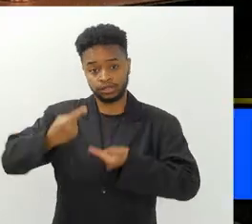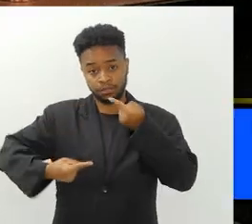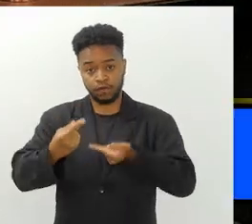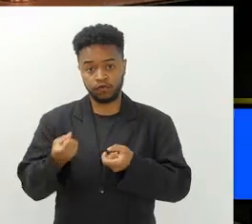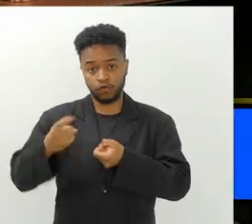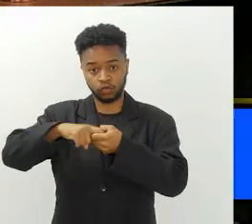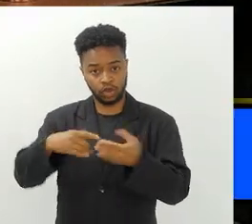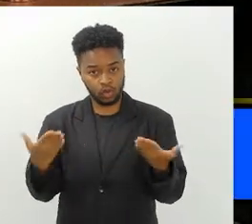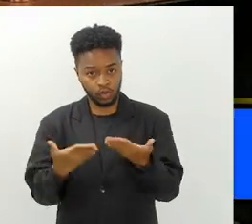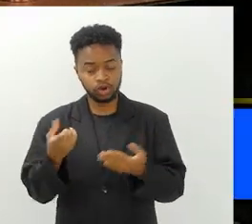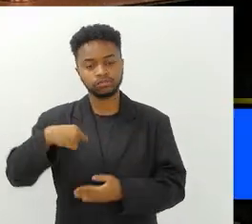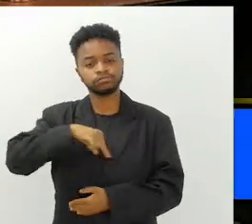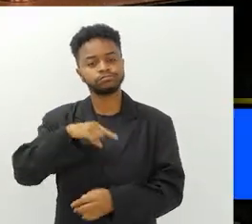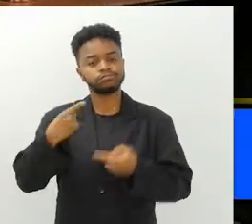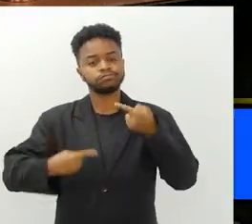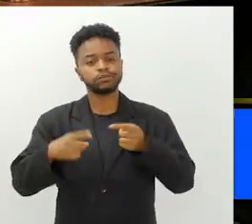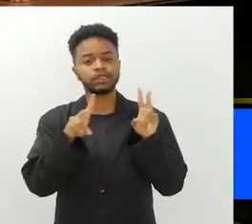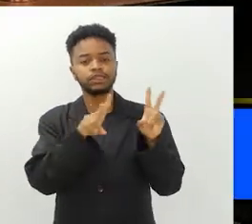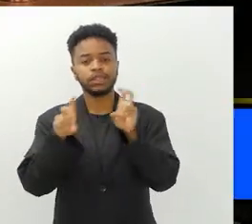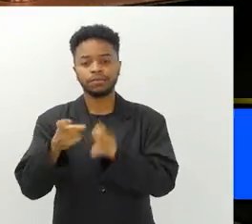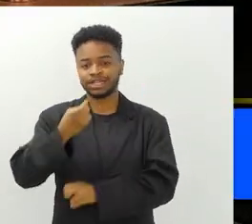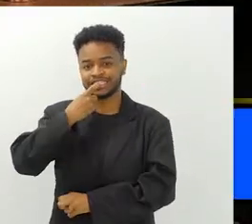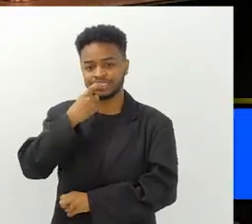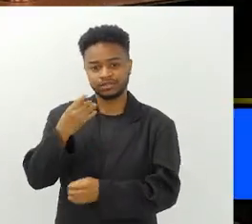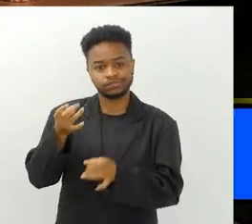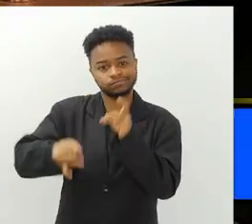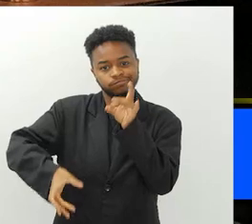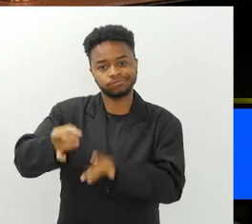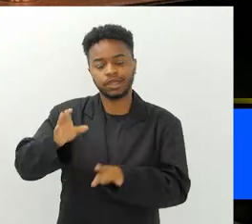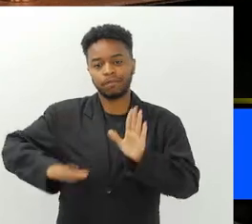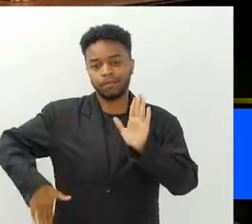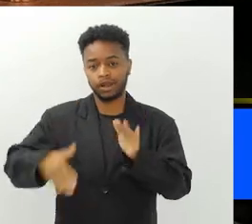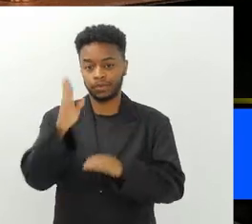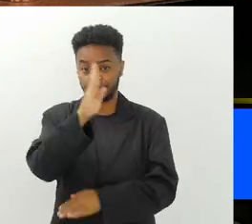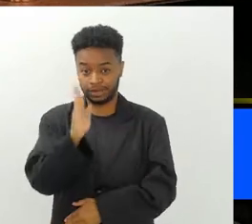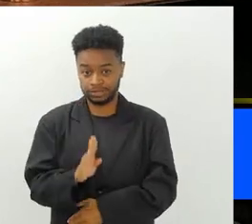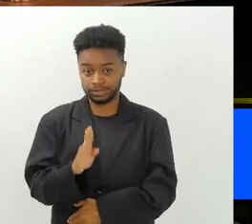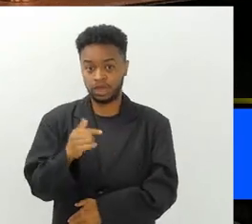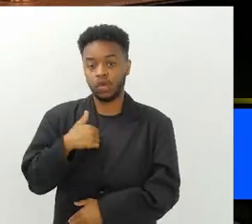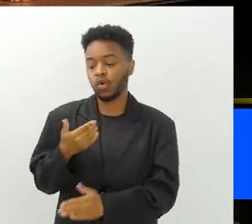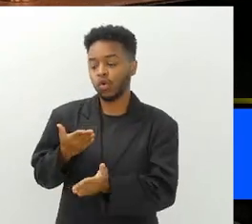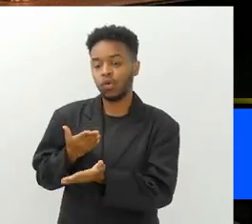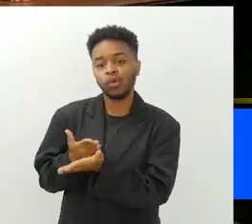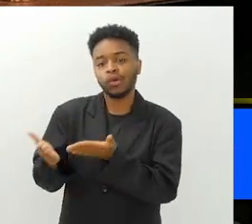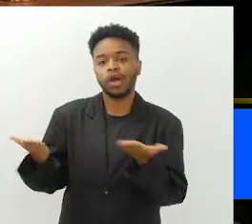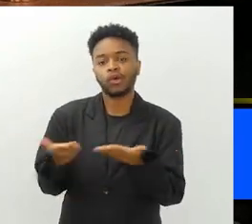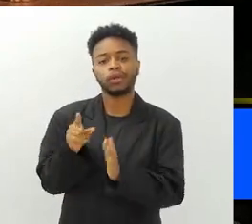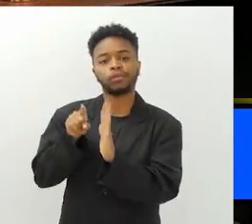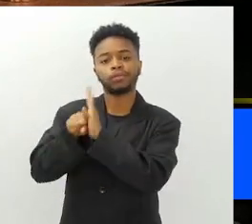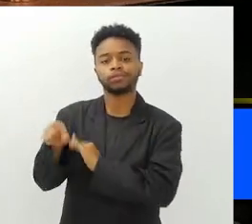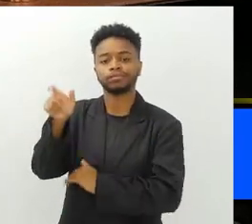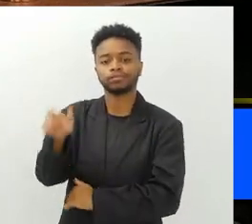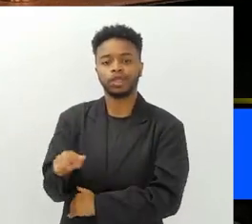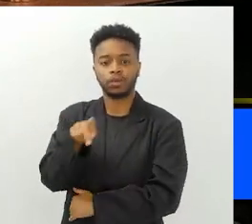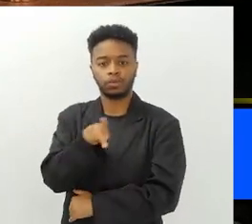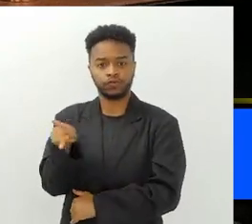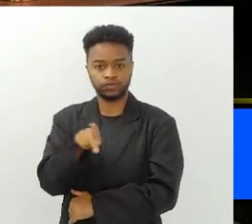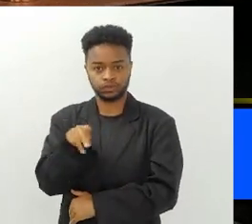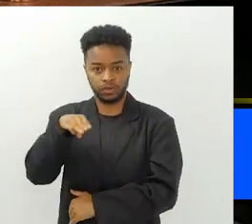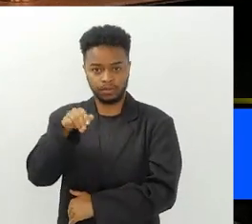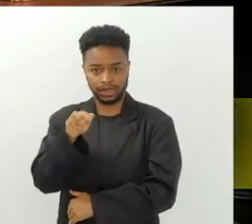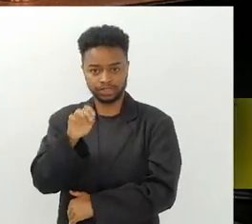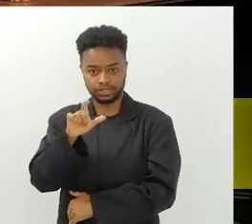O Alerjdebate está de volta e abordamos o tema plástico nas praias brasileiras. Professor, eu vou começar esse bloco com o senhor